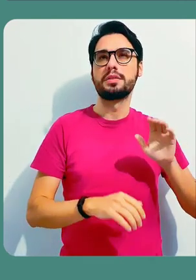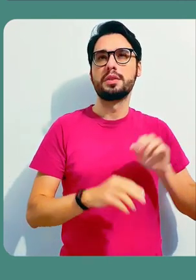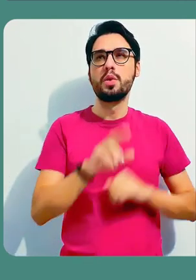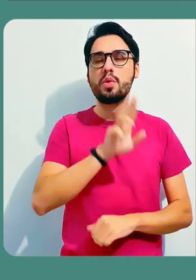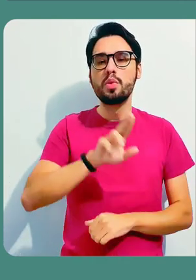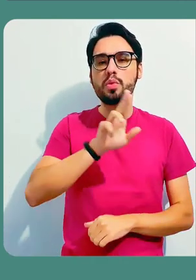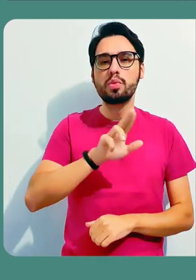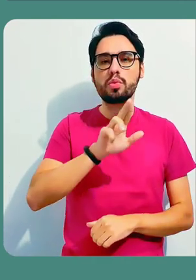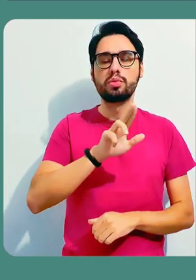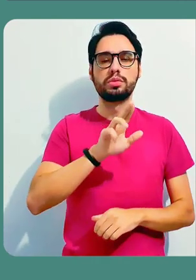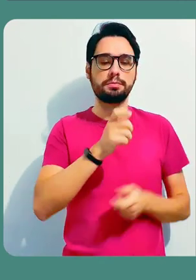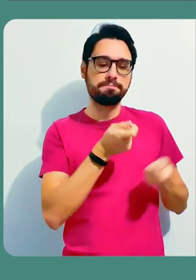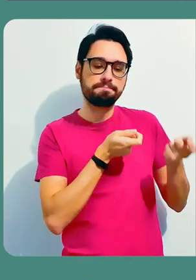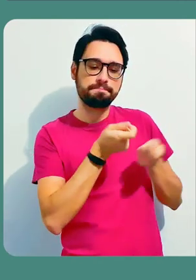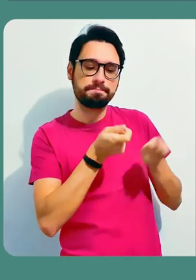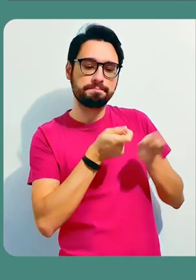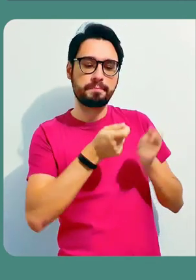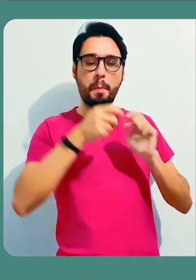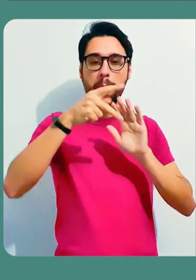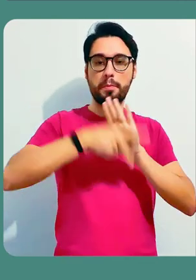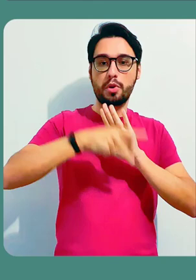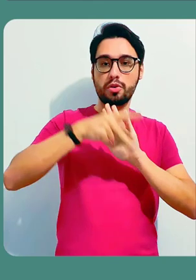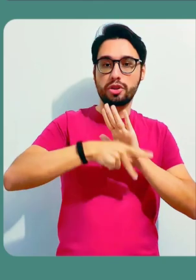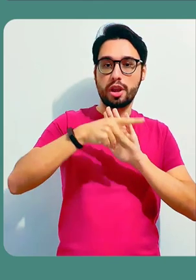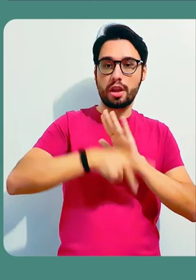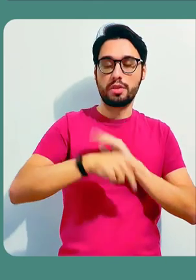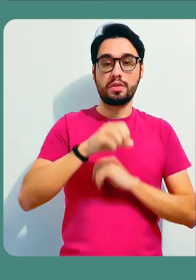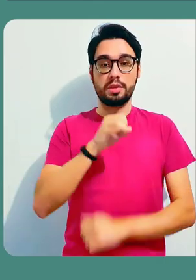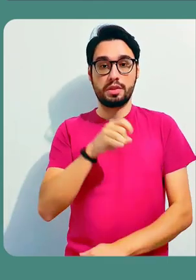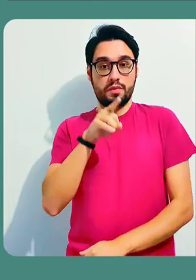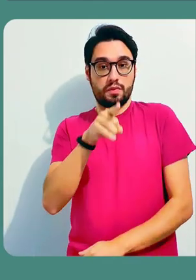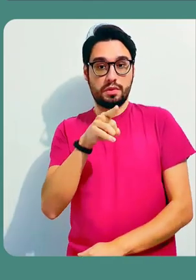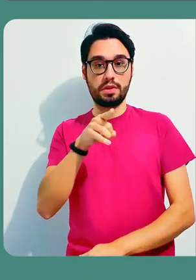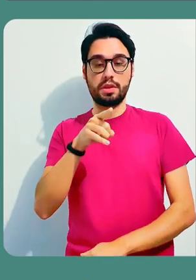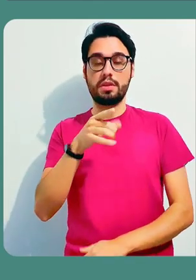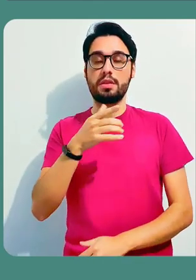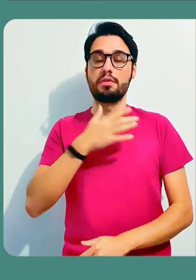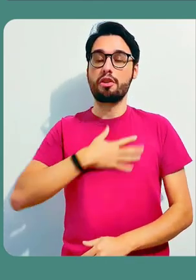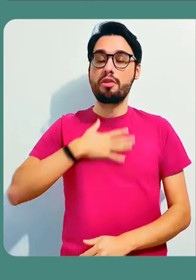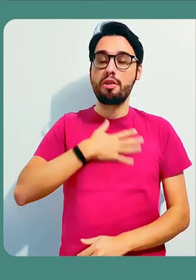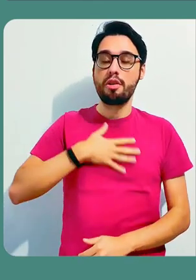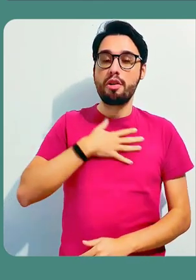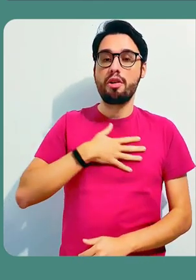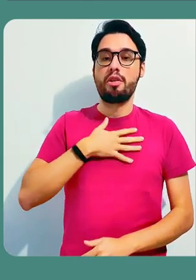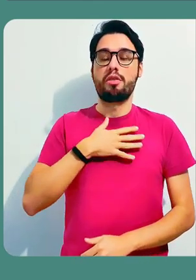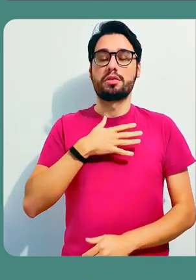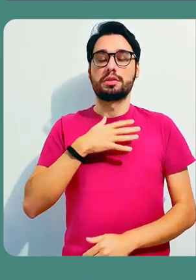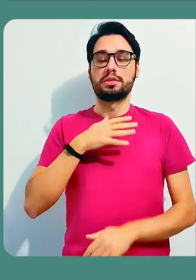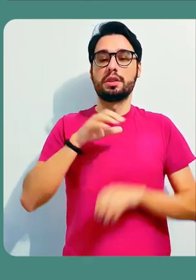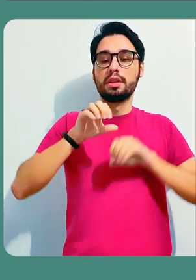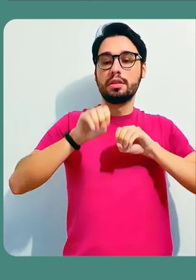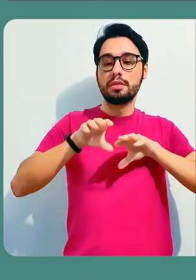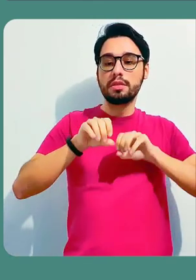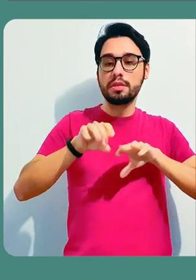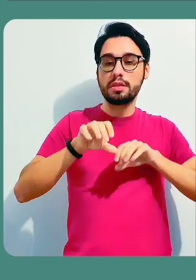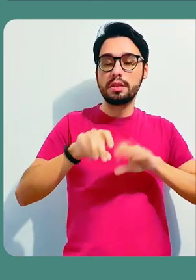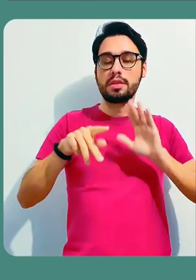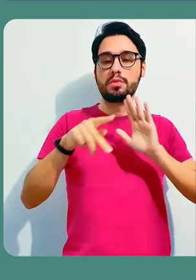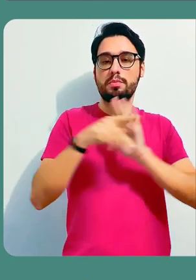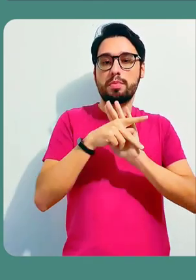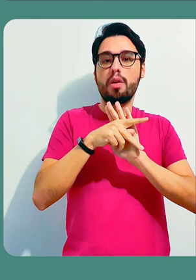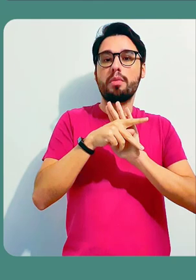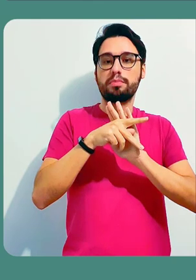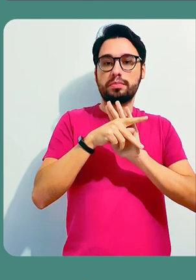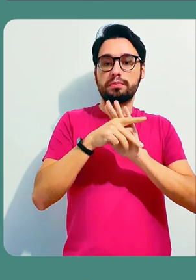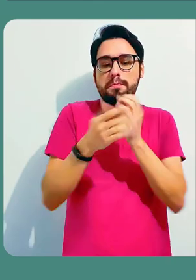Trello é uma ferramenta utilizada principalmente para a gestão de projetos. Então, você que trabalha nas suas disciplinas